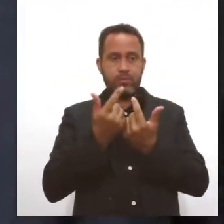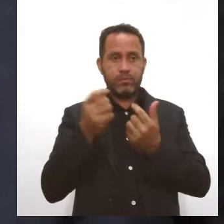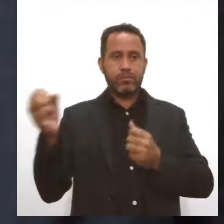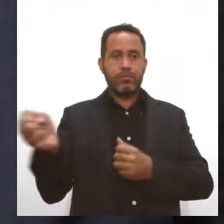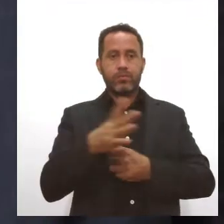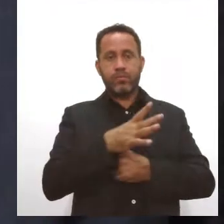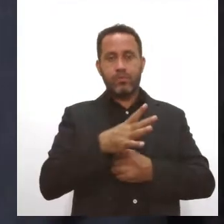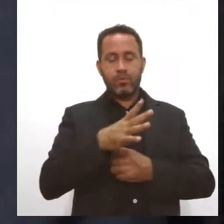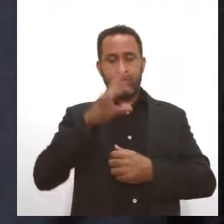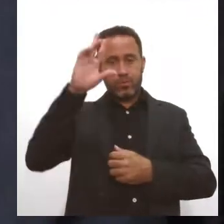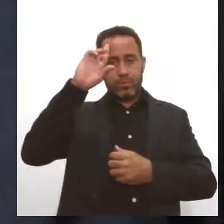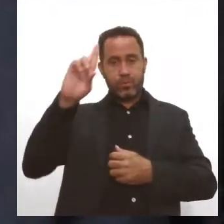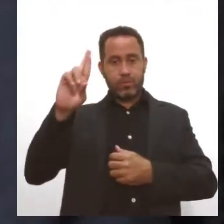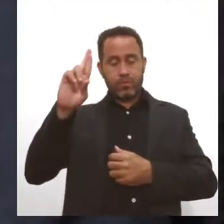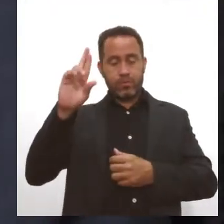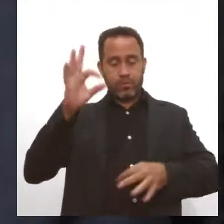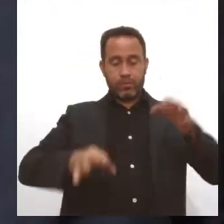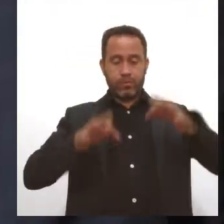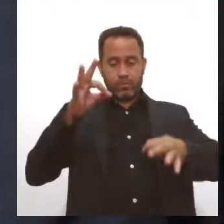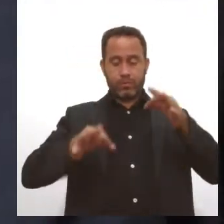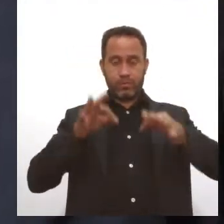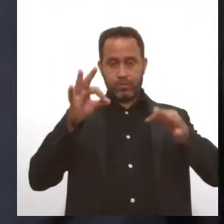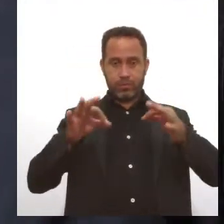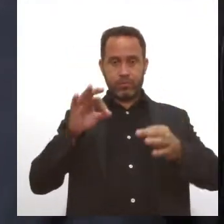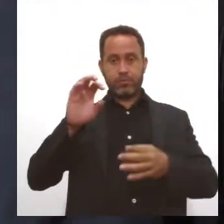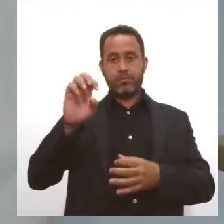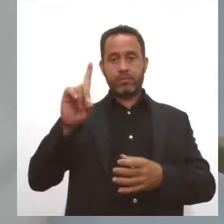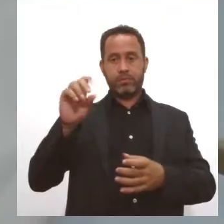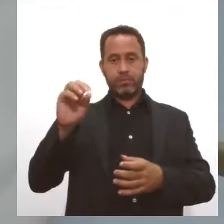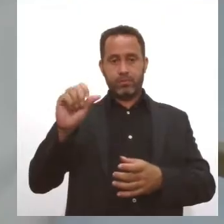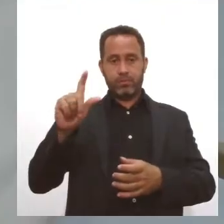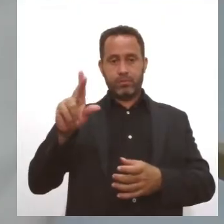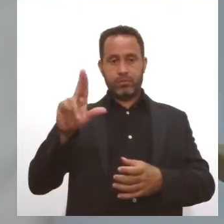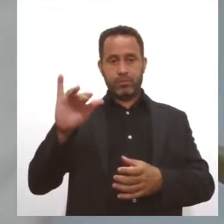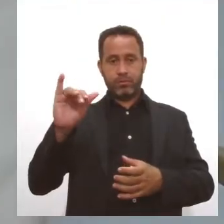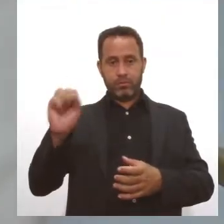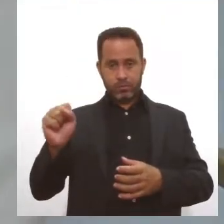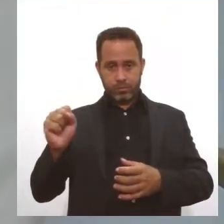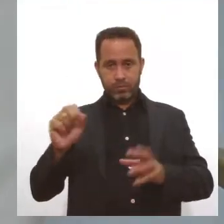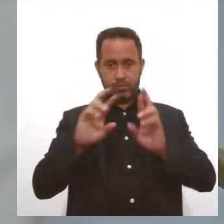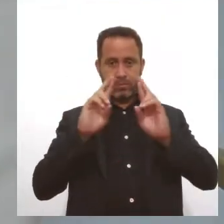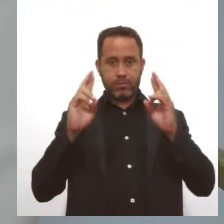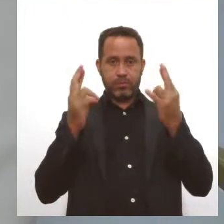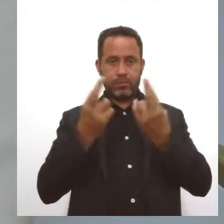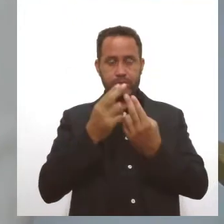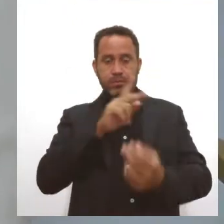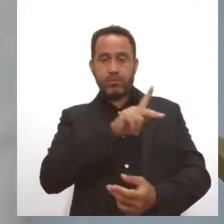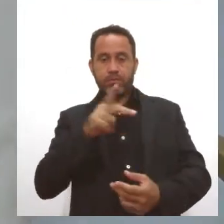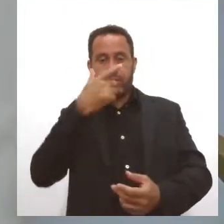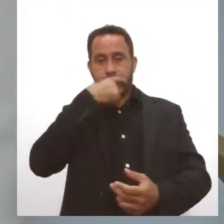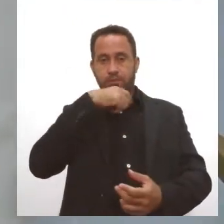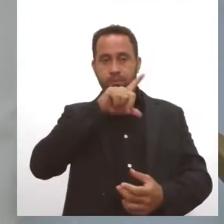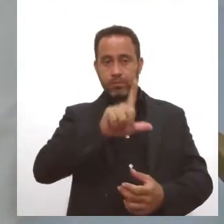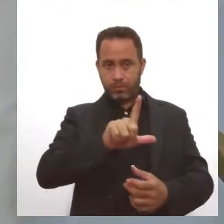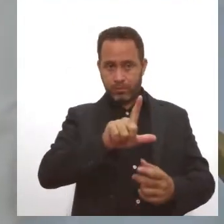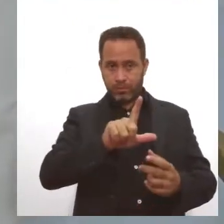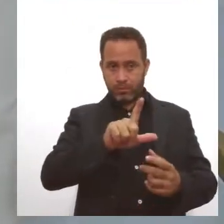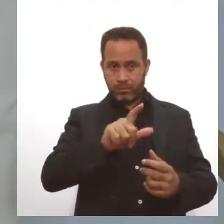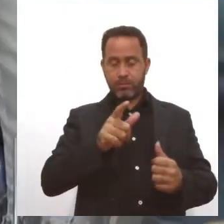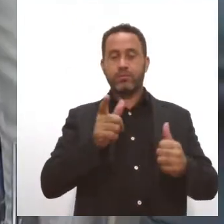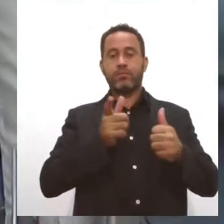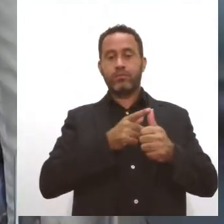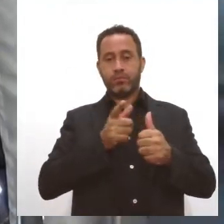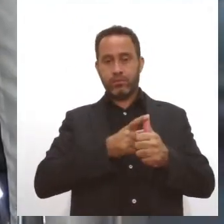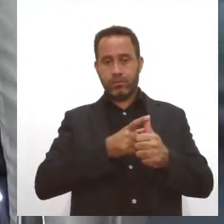Tribunal de Justiça de Sergipe, o desembargador Edson Ulisses. Participaram o presidente da Assembleia Legislativa, deputado Luciano